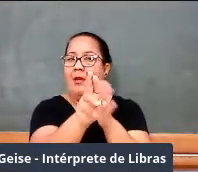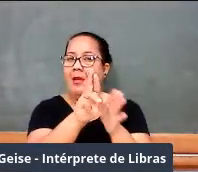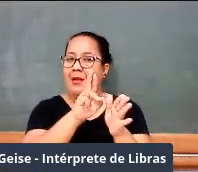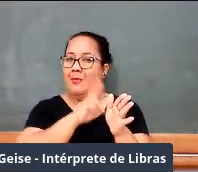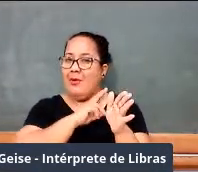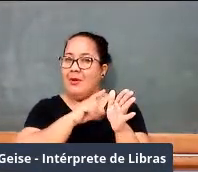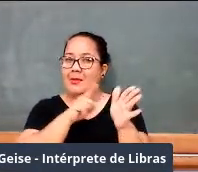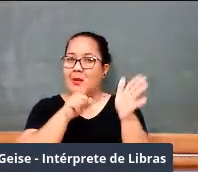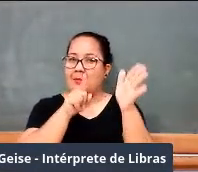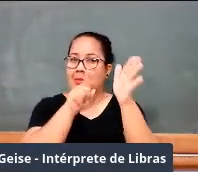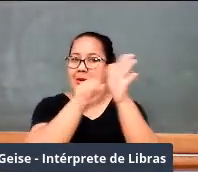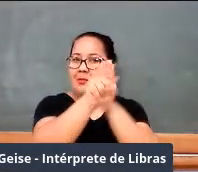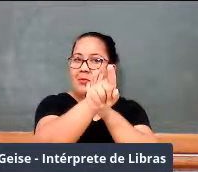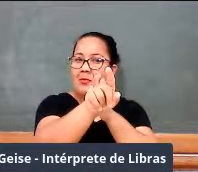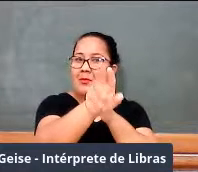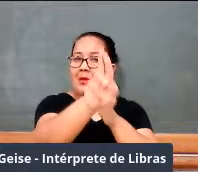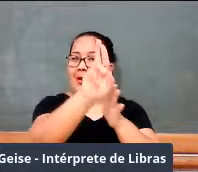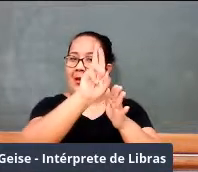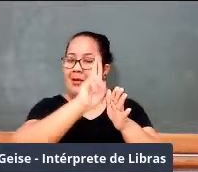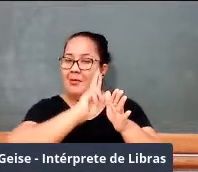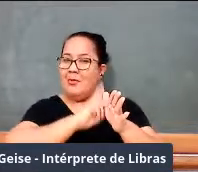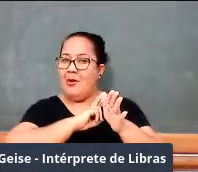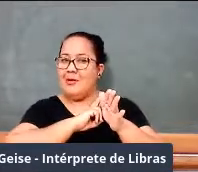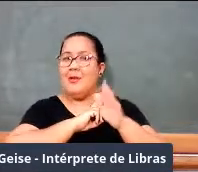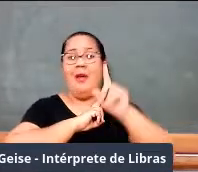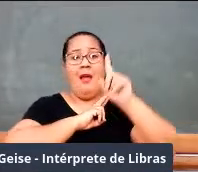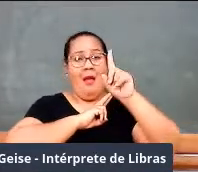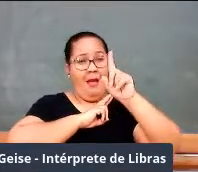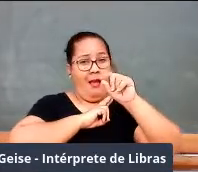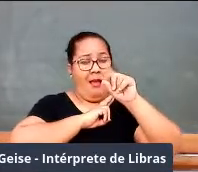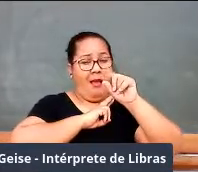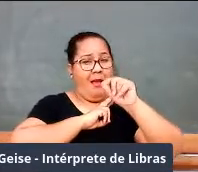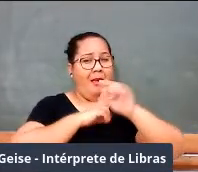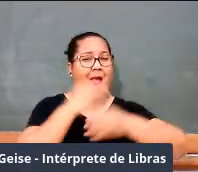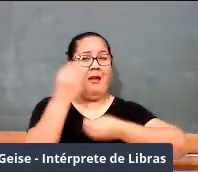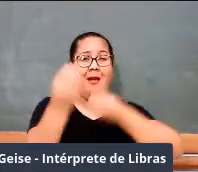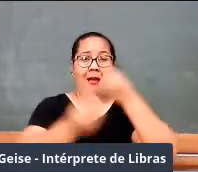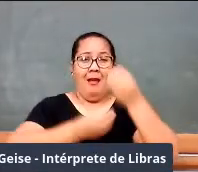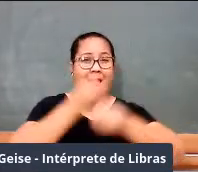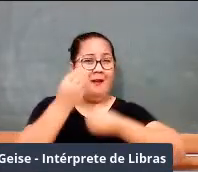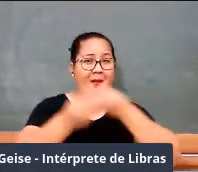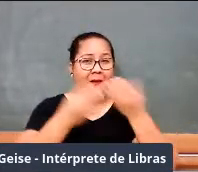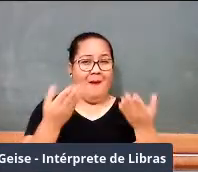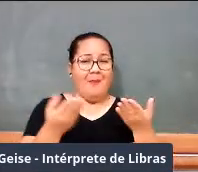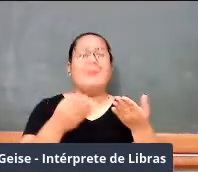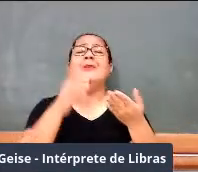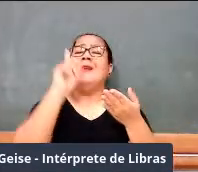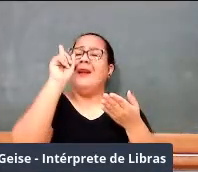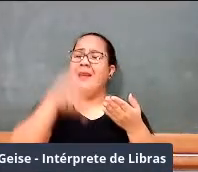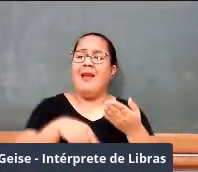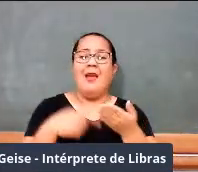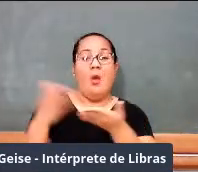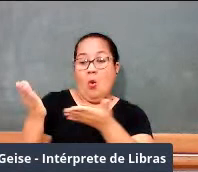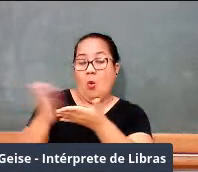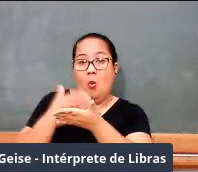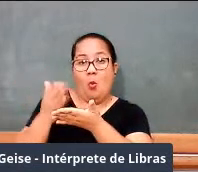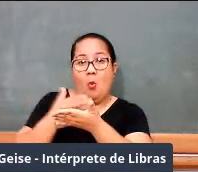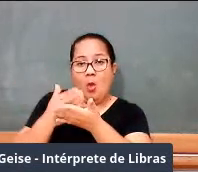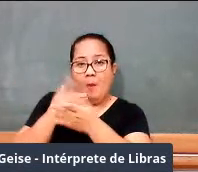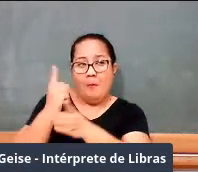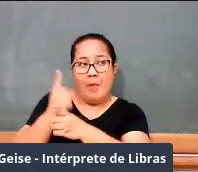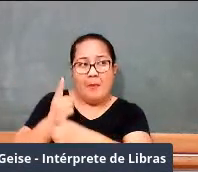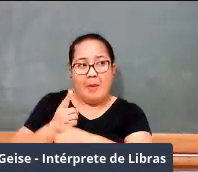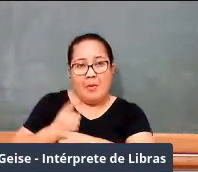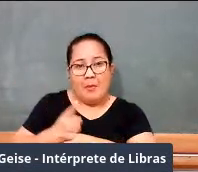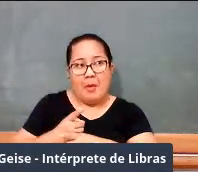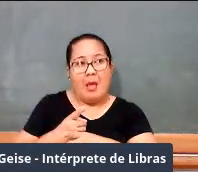Ela copia esta forma, a primeira forma didática que tem a escrita, que é a do catecismo. Como